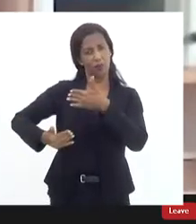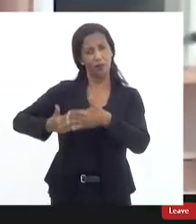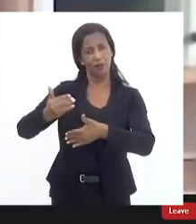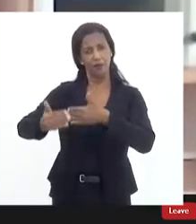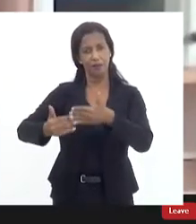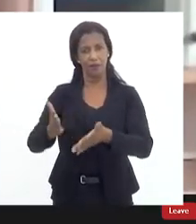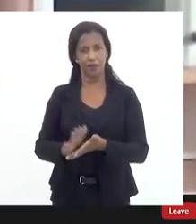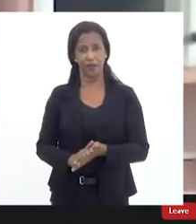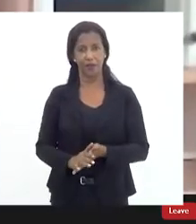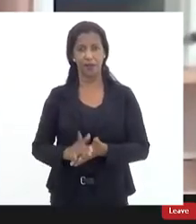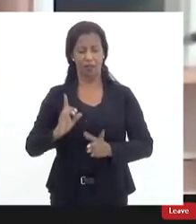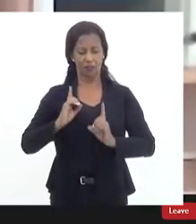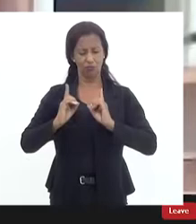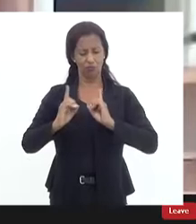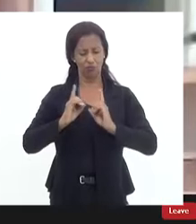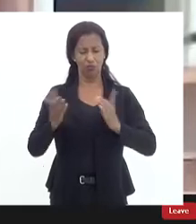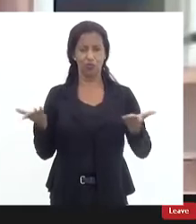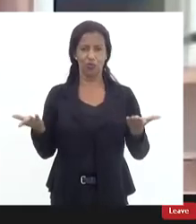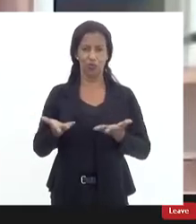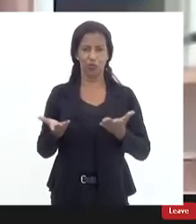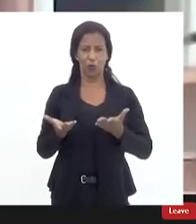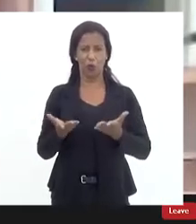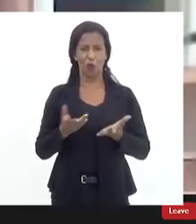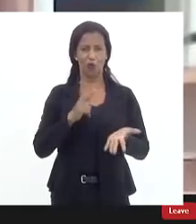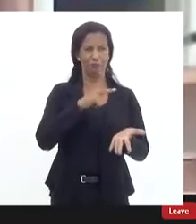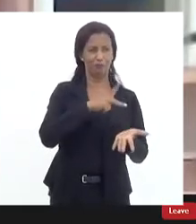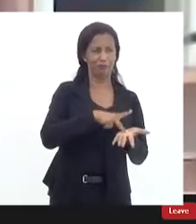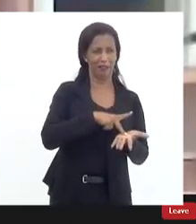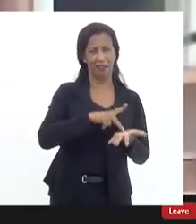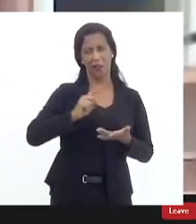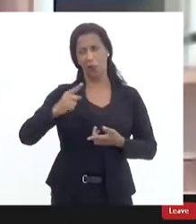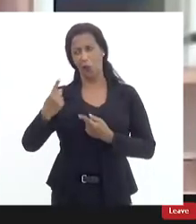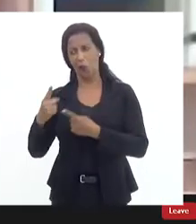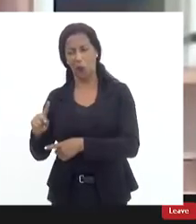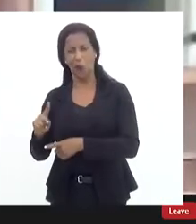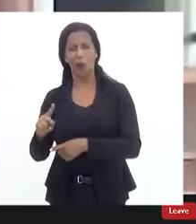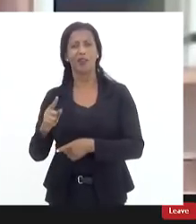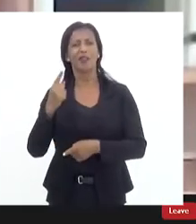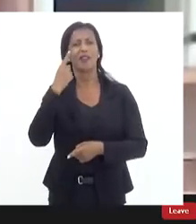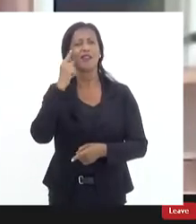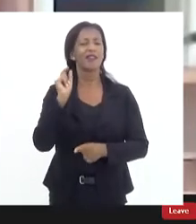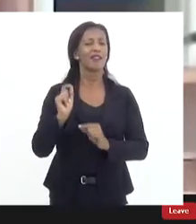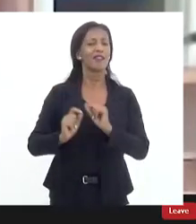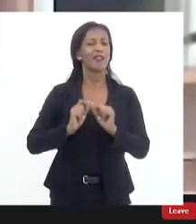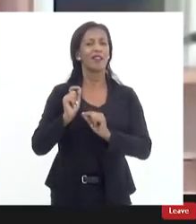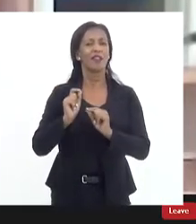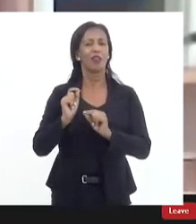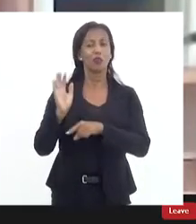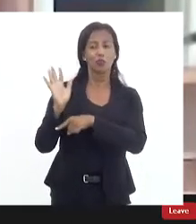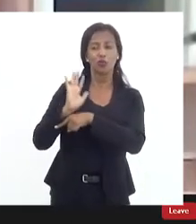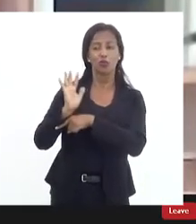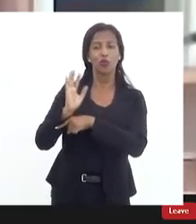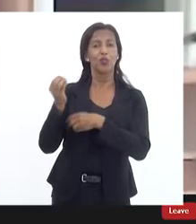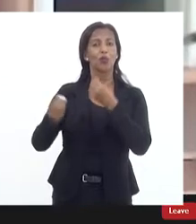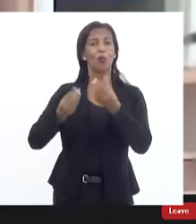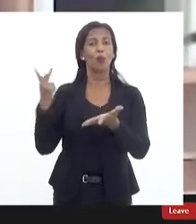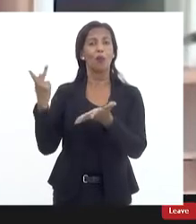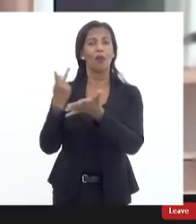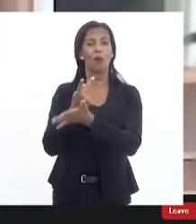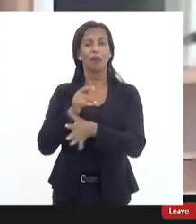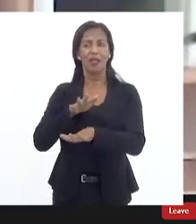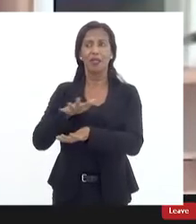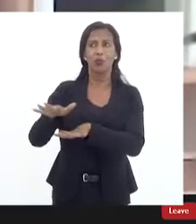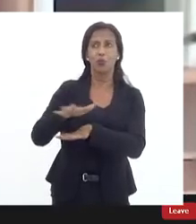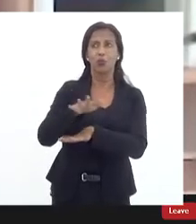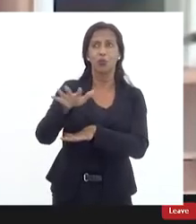que é muito discutido hoje os prós e os contras que é o vídeo monitoramento das ações policiais e do policiamento ostensivo de uma